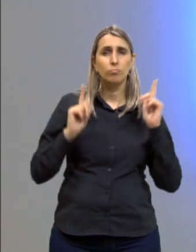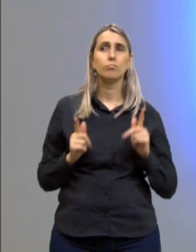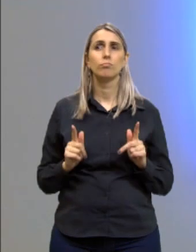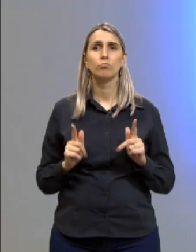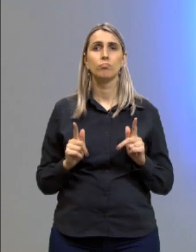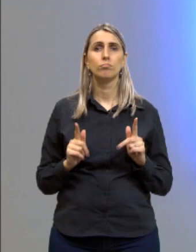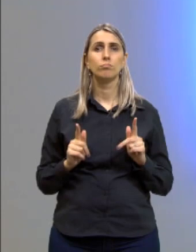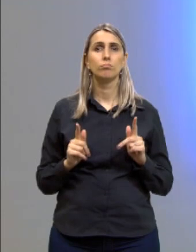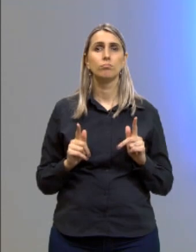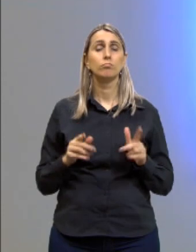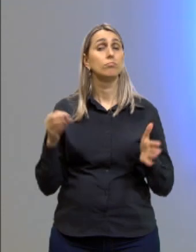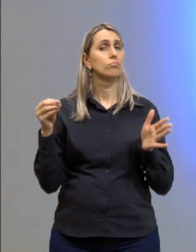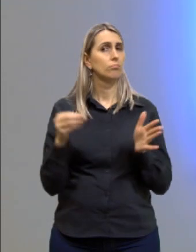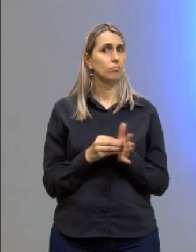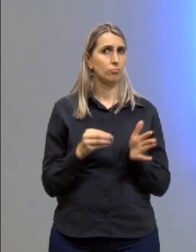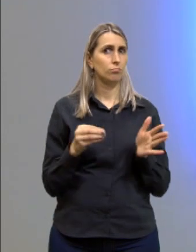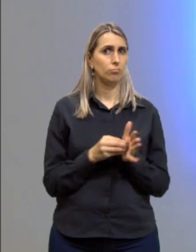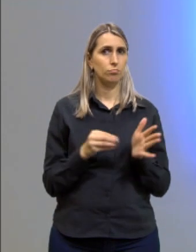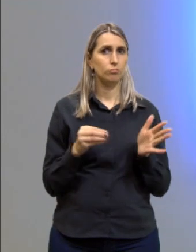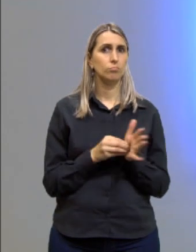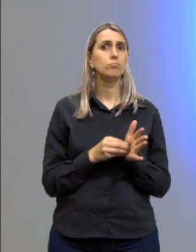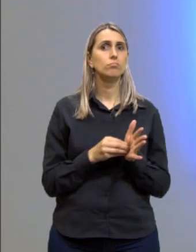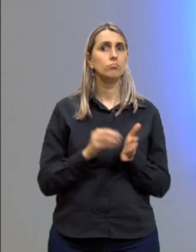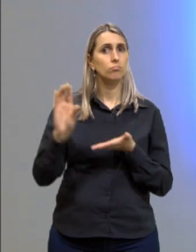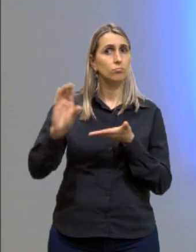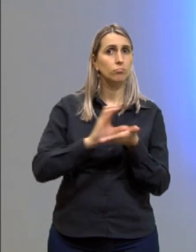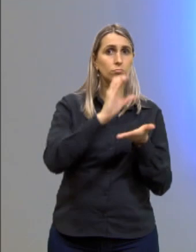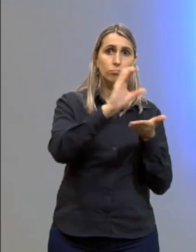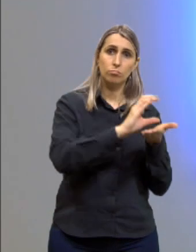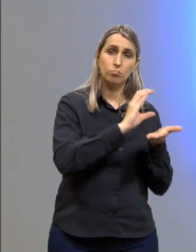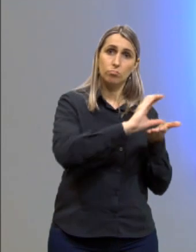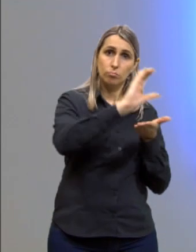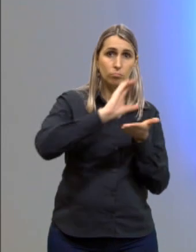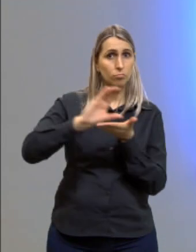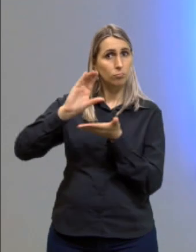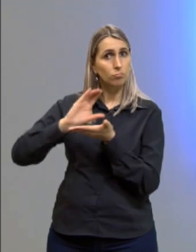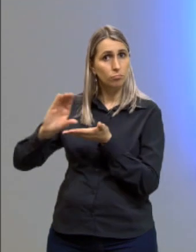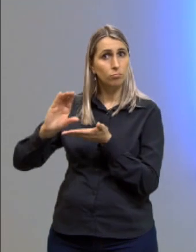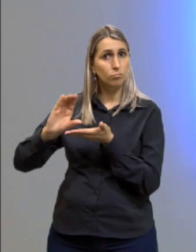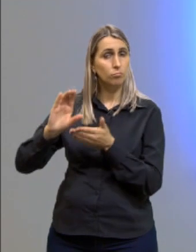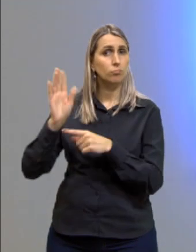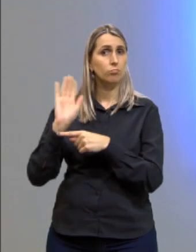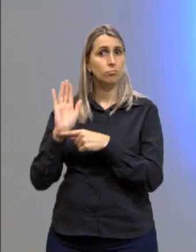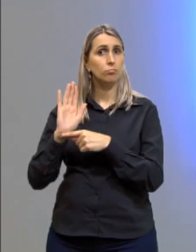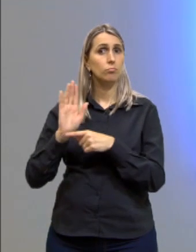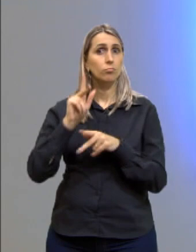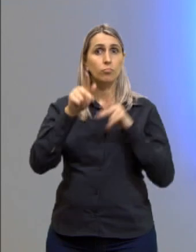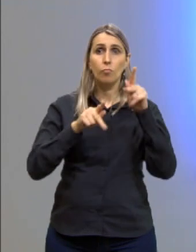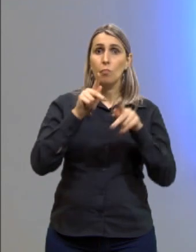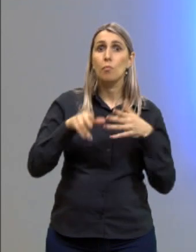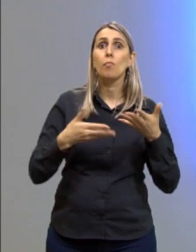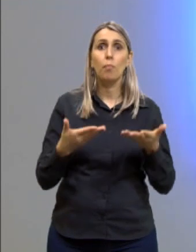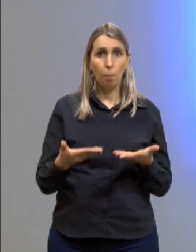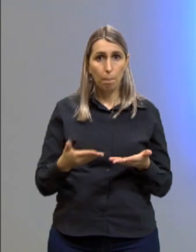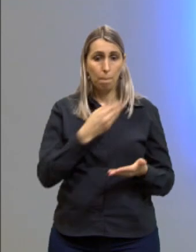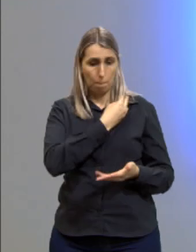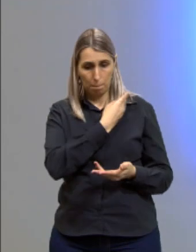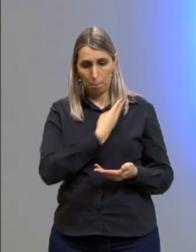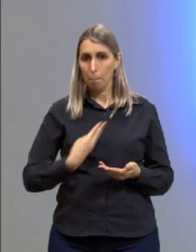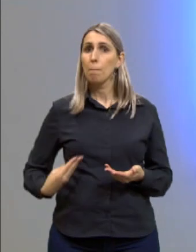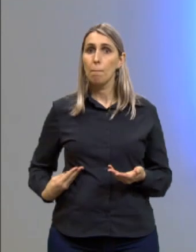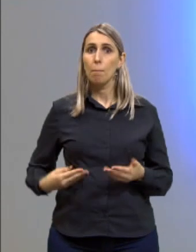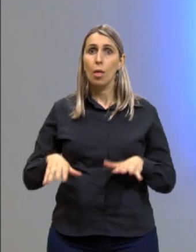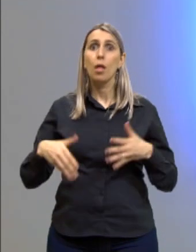e da falta de investimentos em exibições populares, as quais